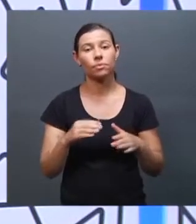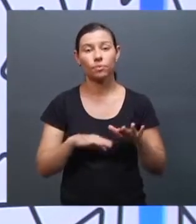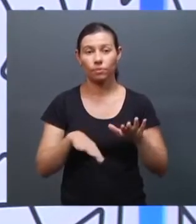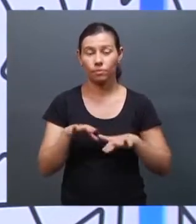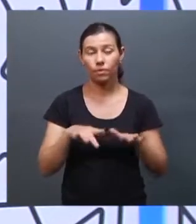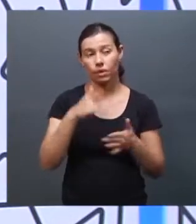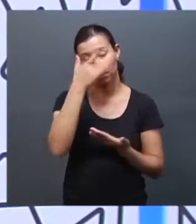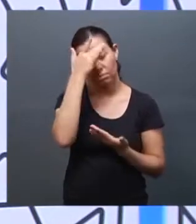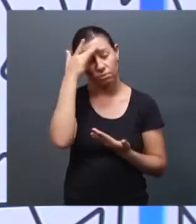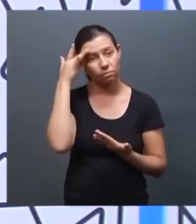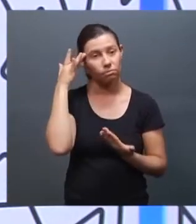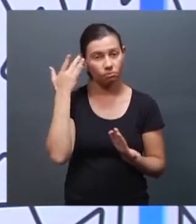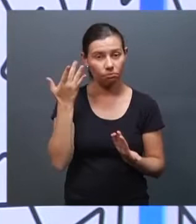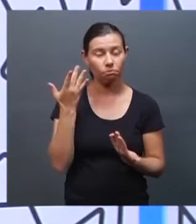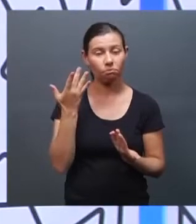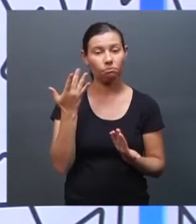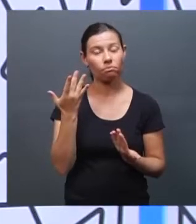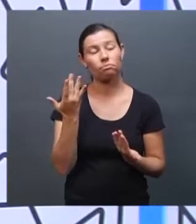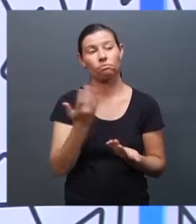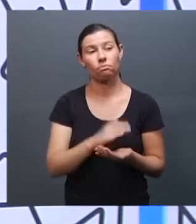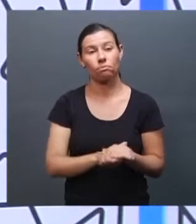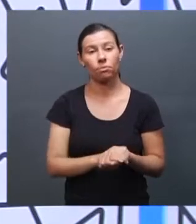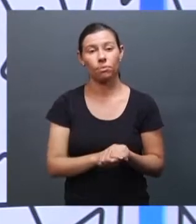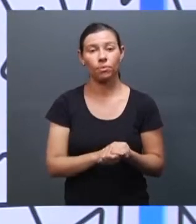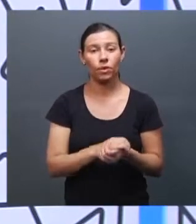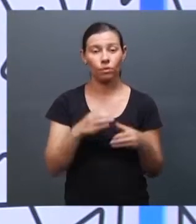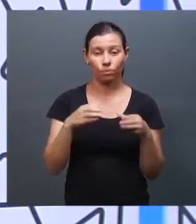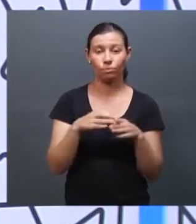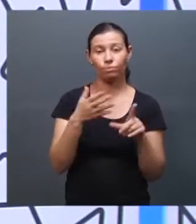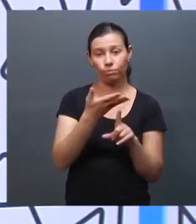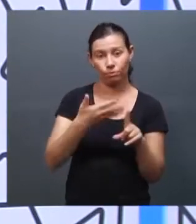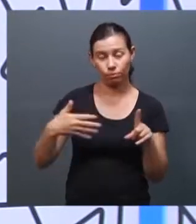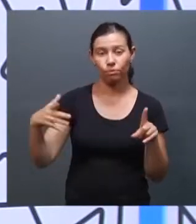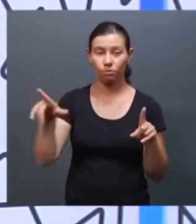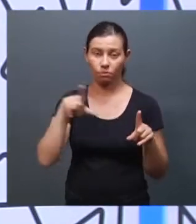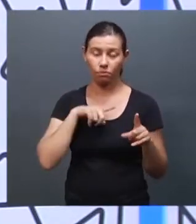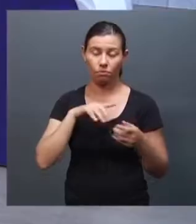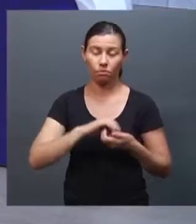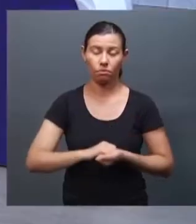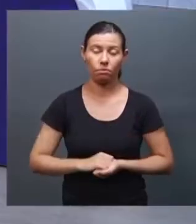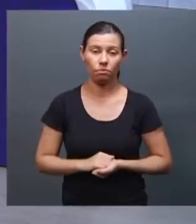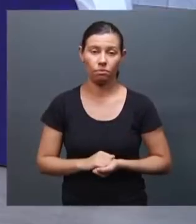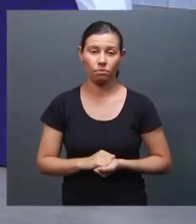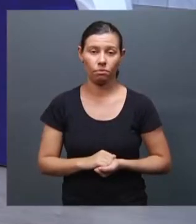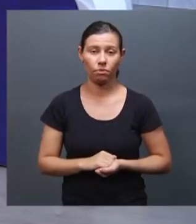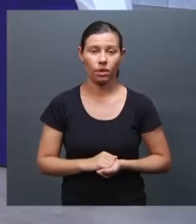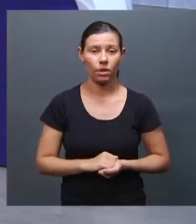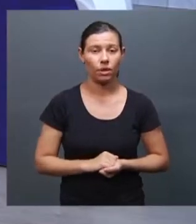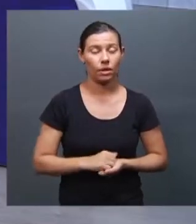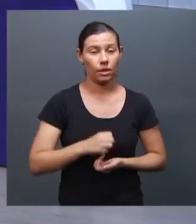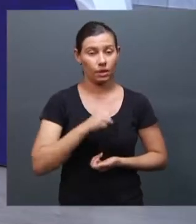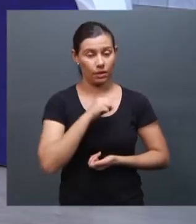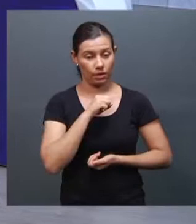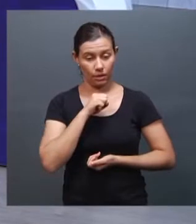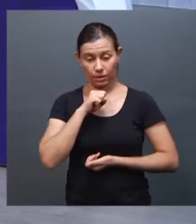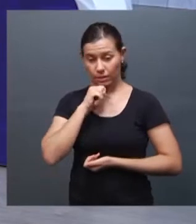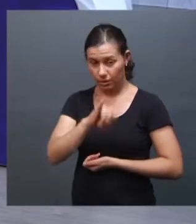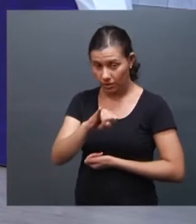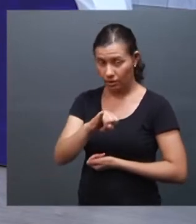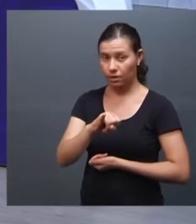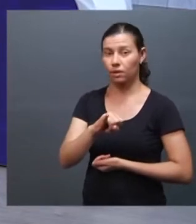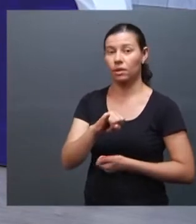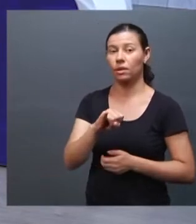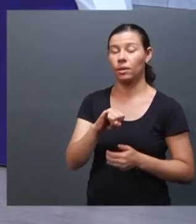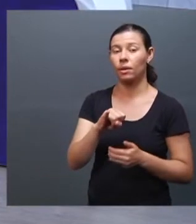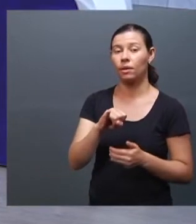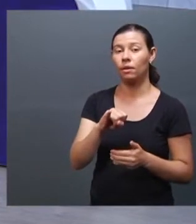da vida de uma pessoa LGBT. Camila, se for aprovada a criminalização, na